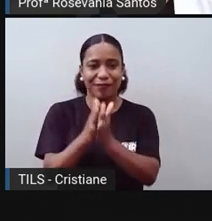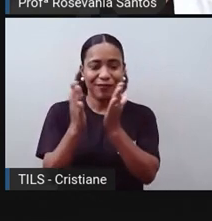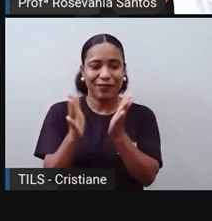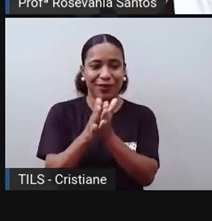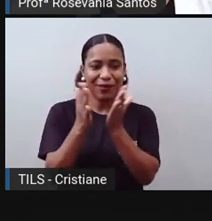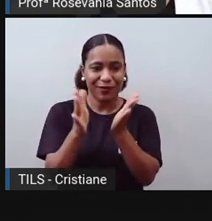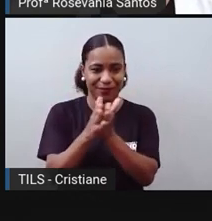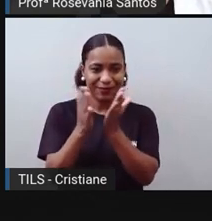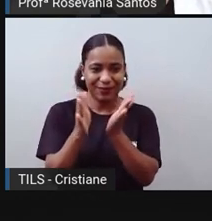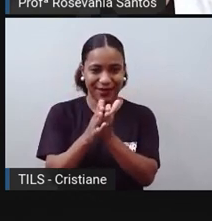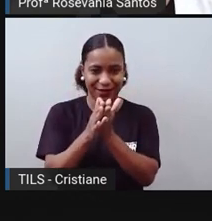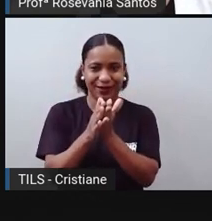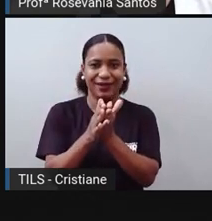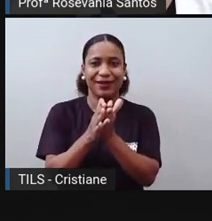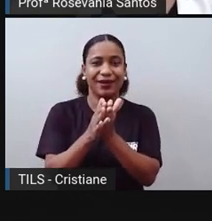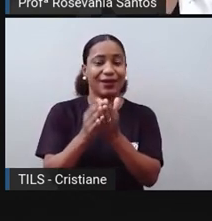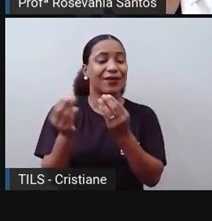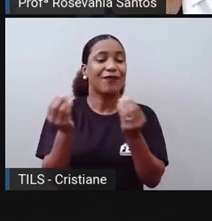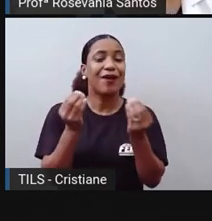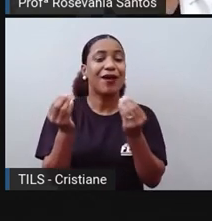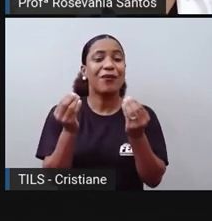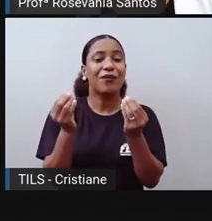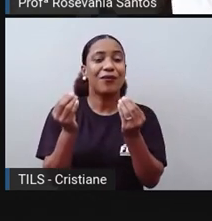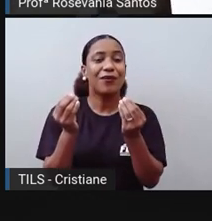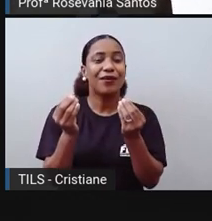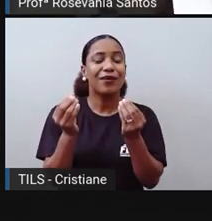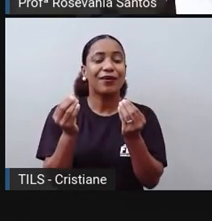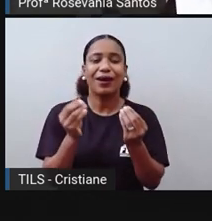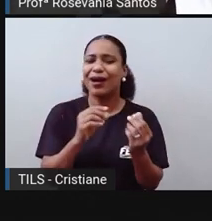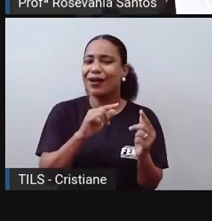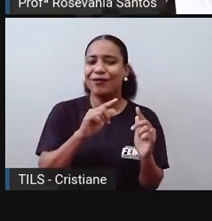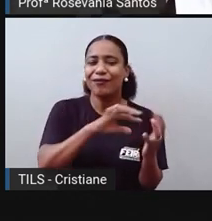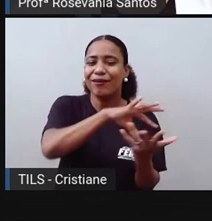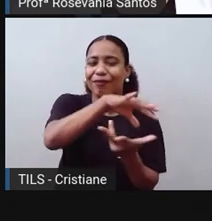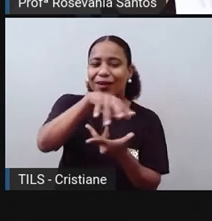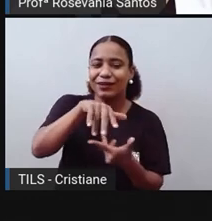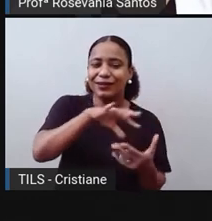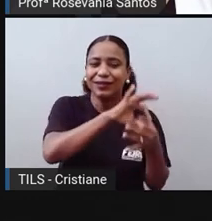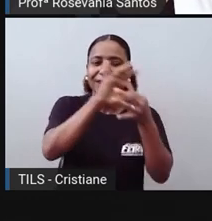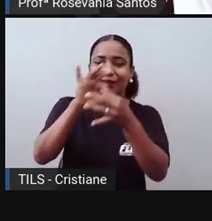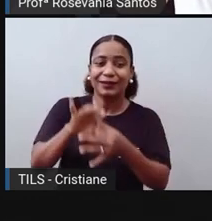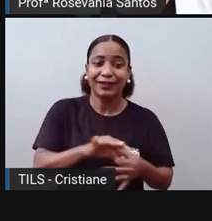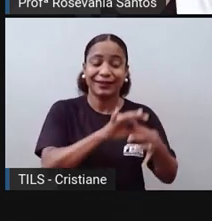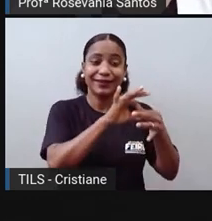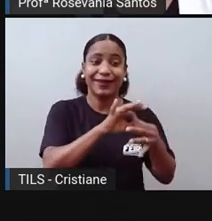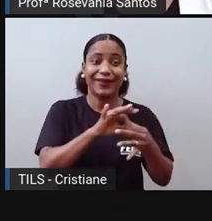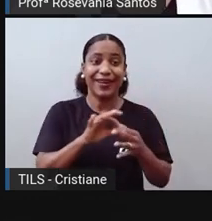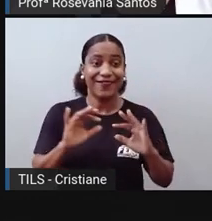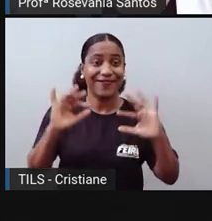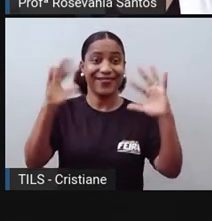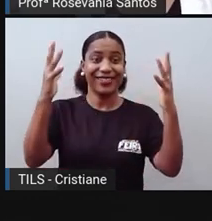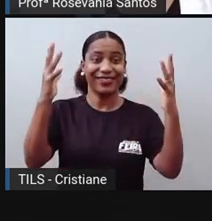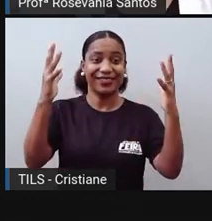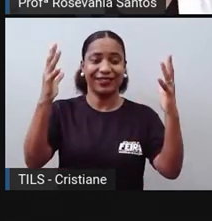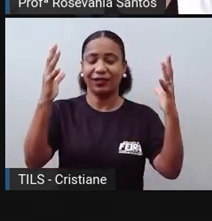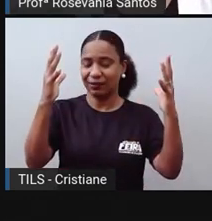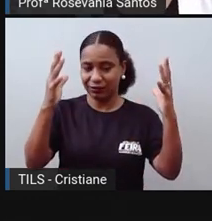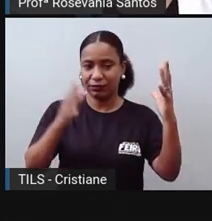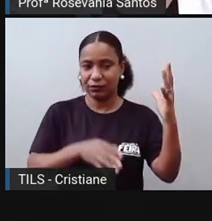local específico nessa festa, né? Então, eles entram pela área de serviço, eles praticamente